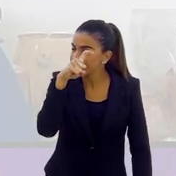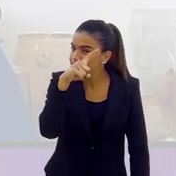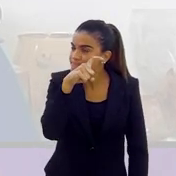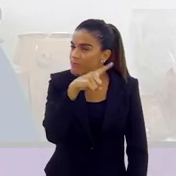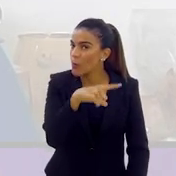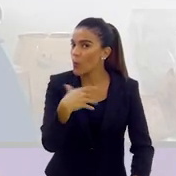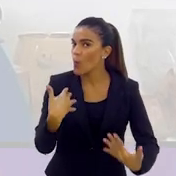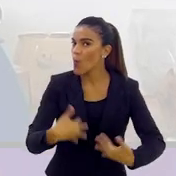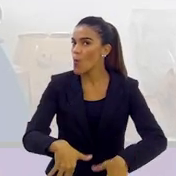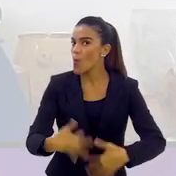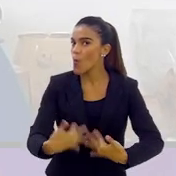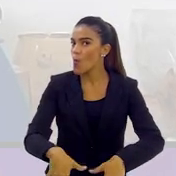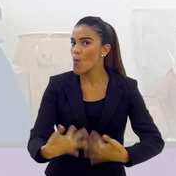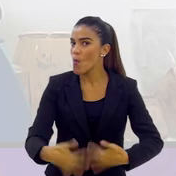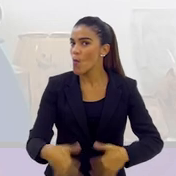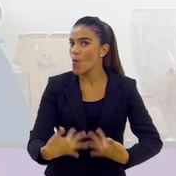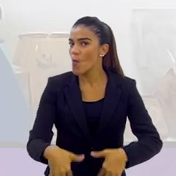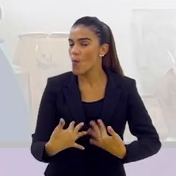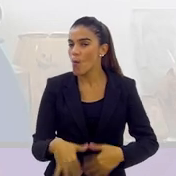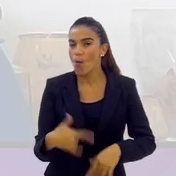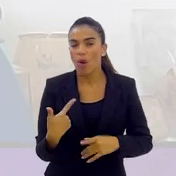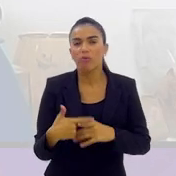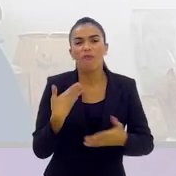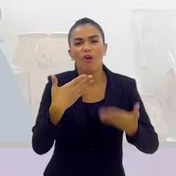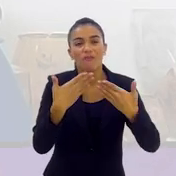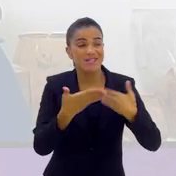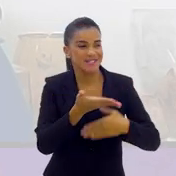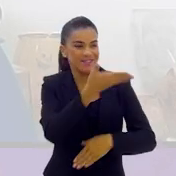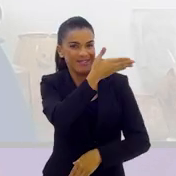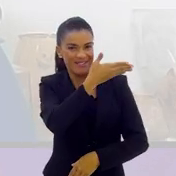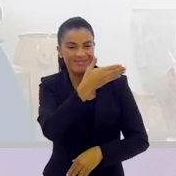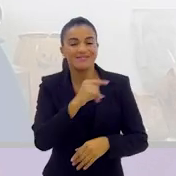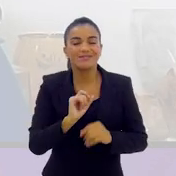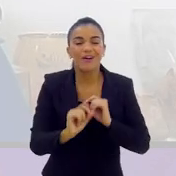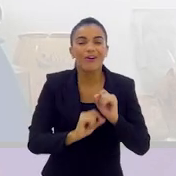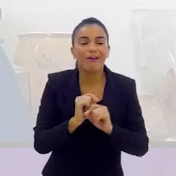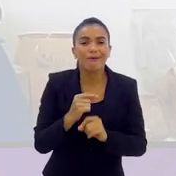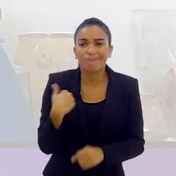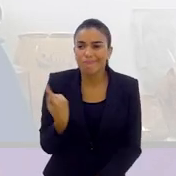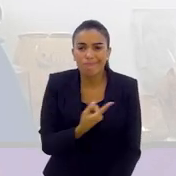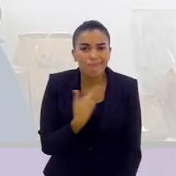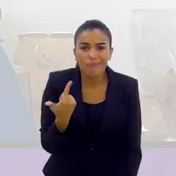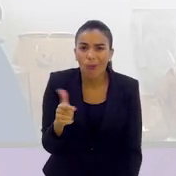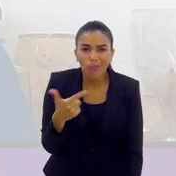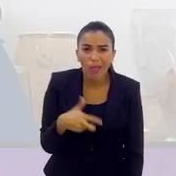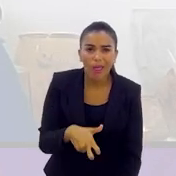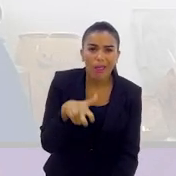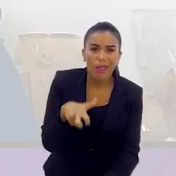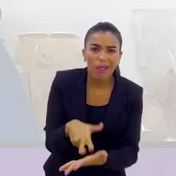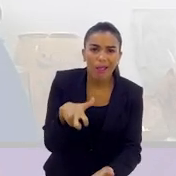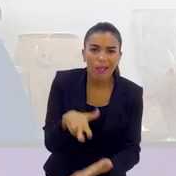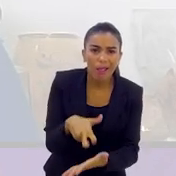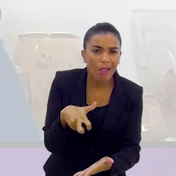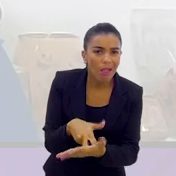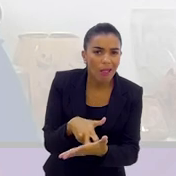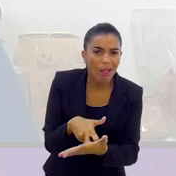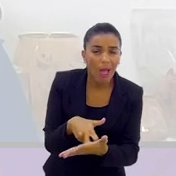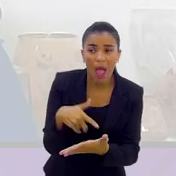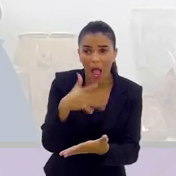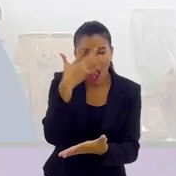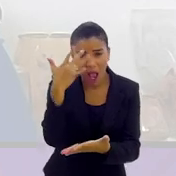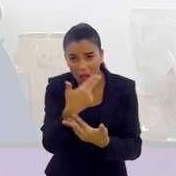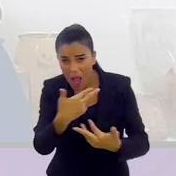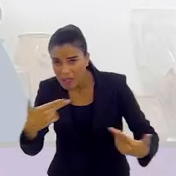difícil, porque, infelizmente, aquilo que a tinha conversado anteriormente, a gente não tem a punição. As coisas